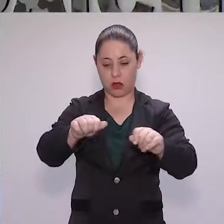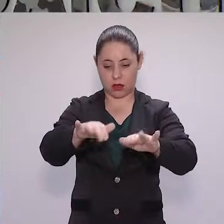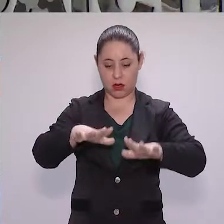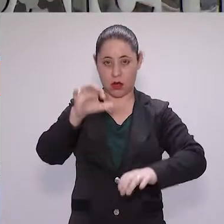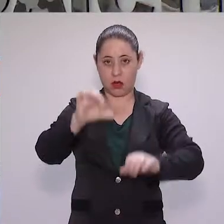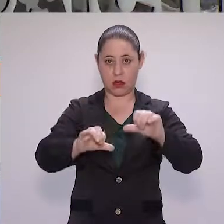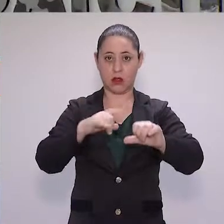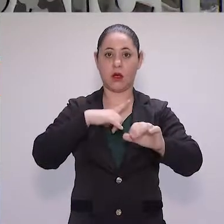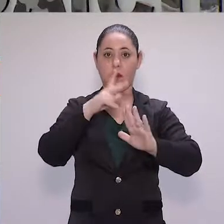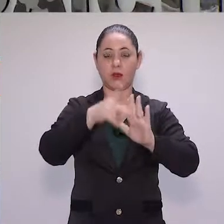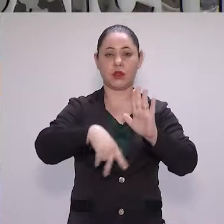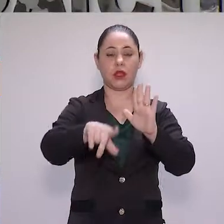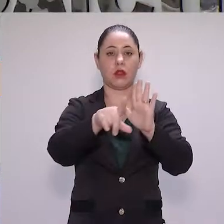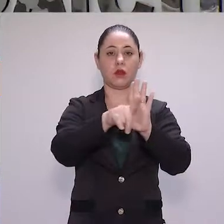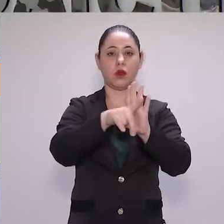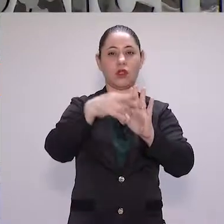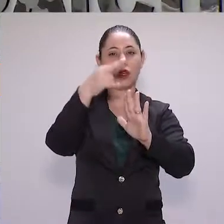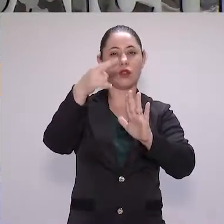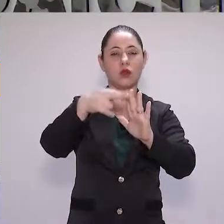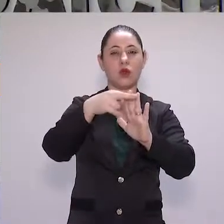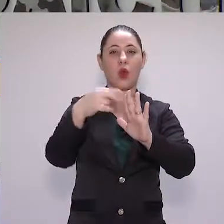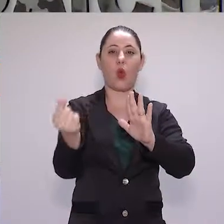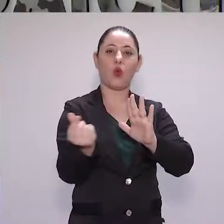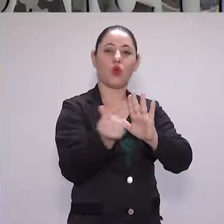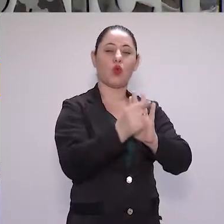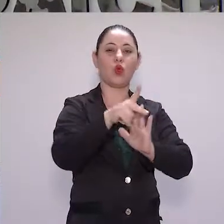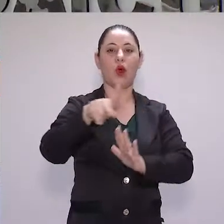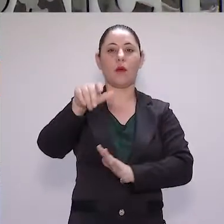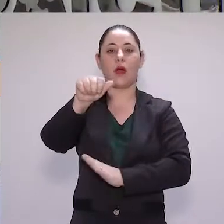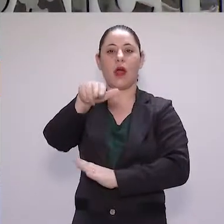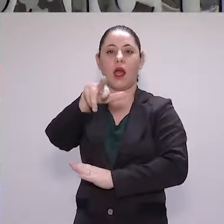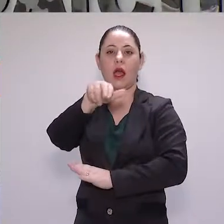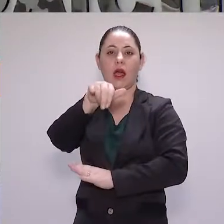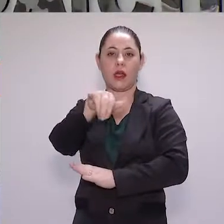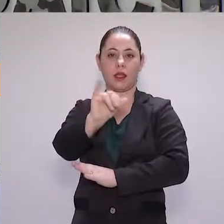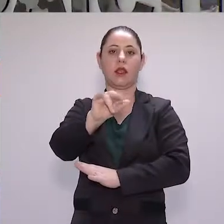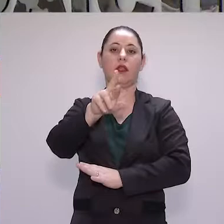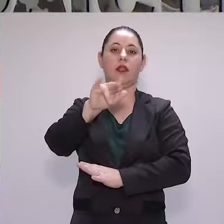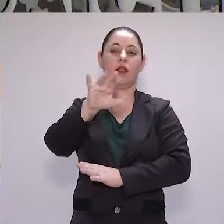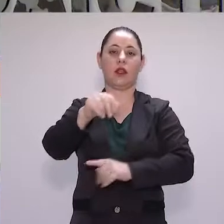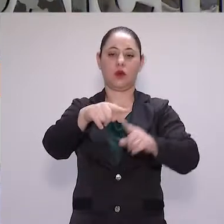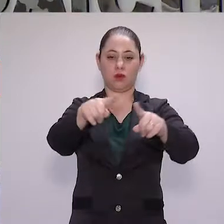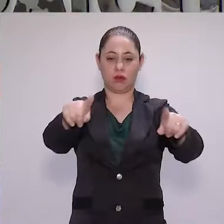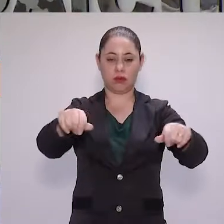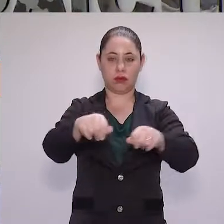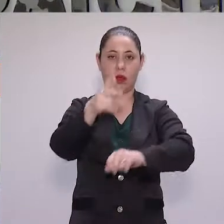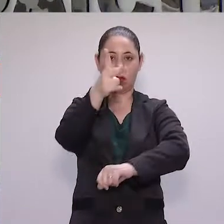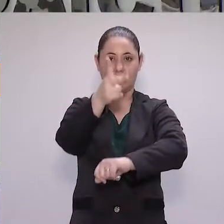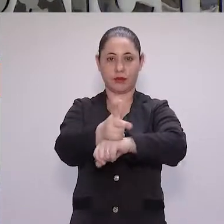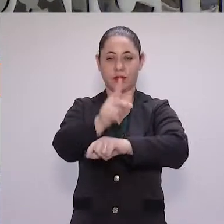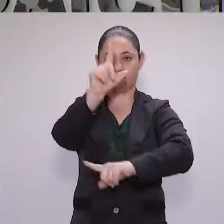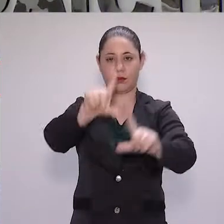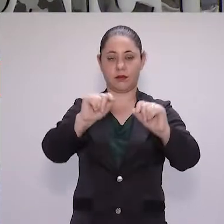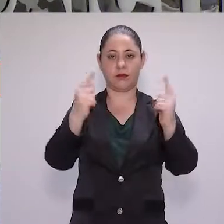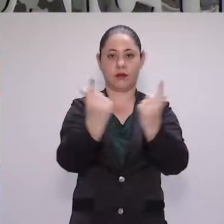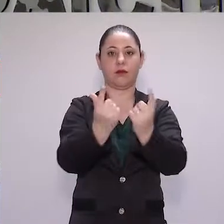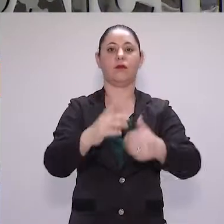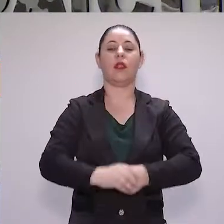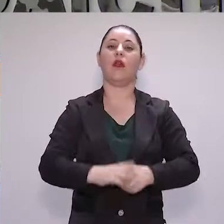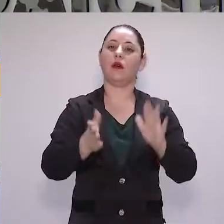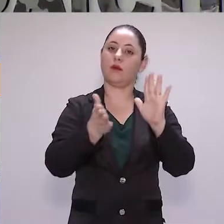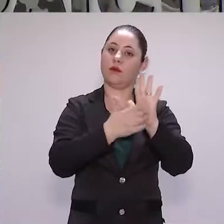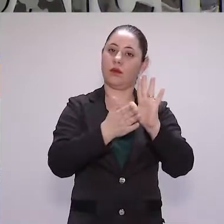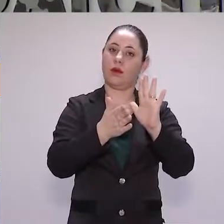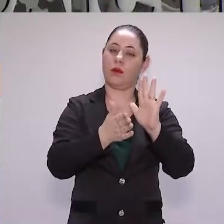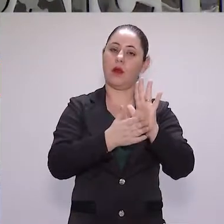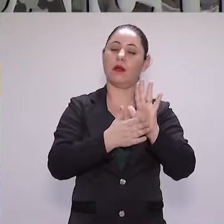do plenário, está o projeto de resolução que denomina deputado Ari Rigo, o estúdio de gravação da TV Alemes. A